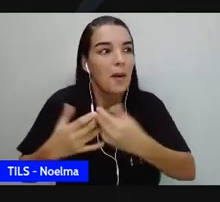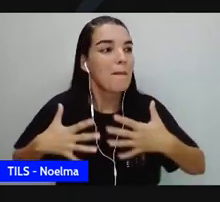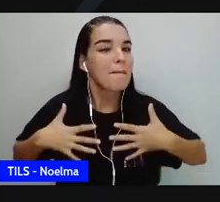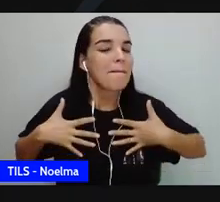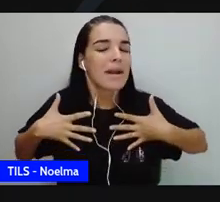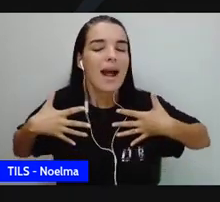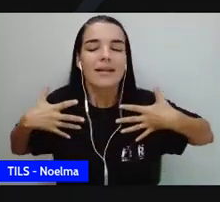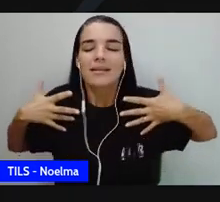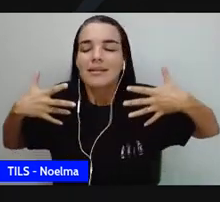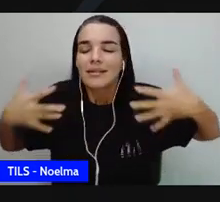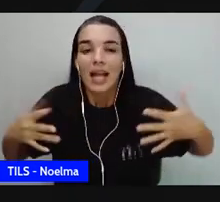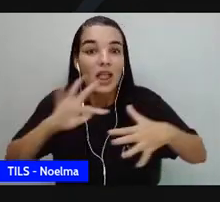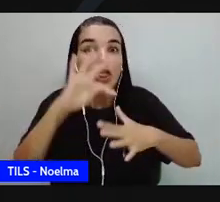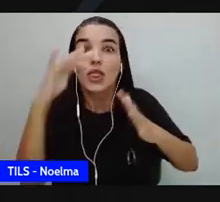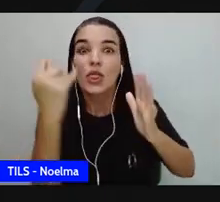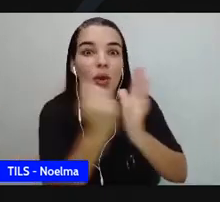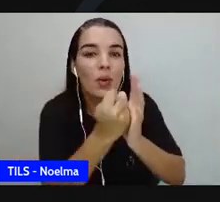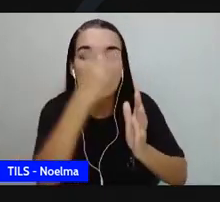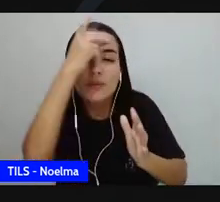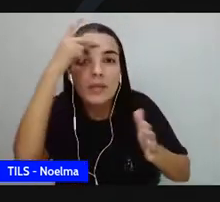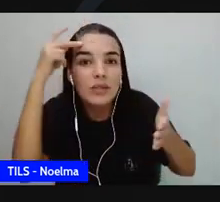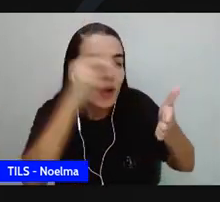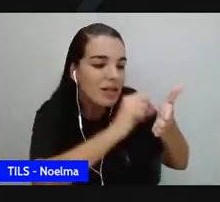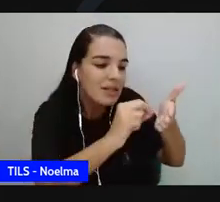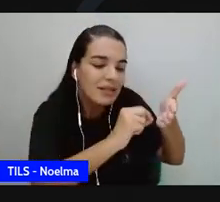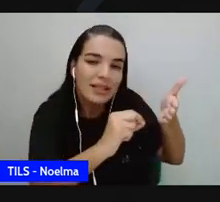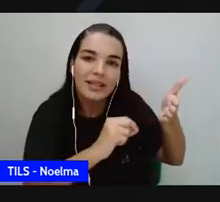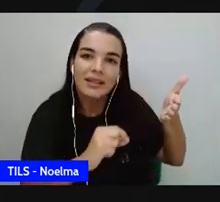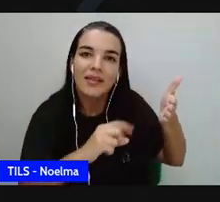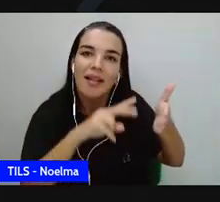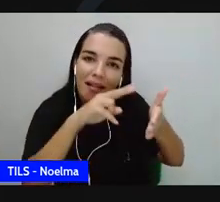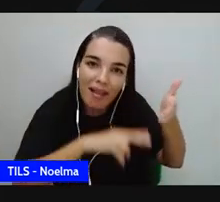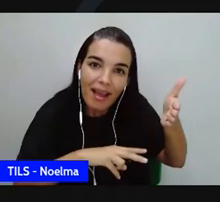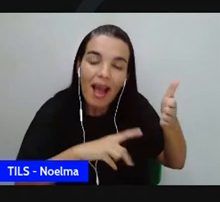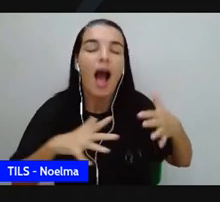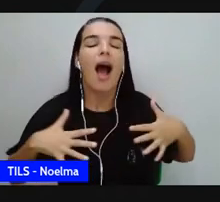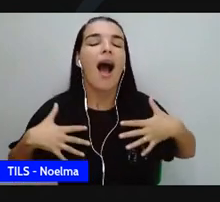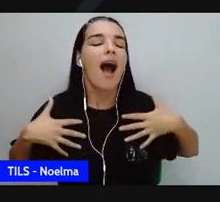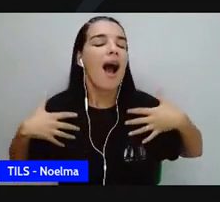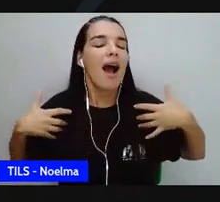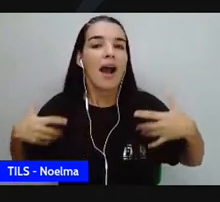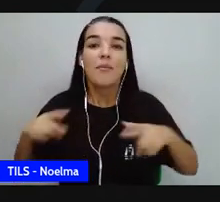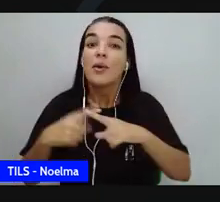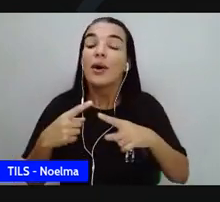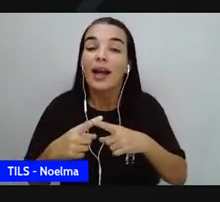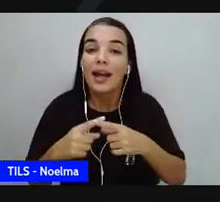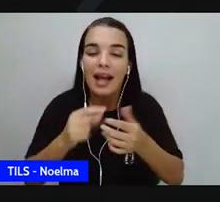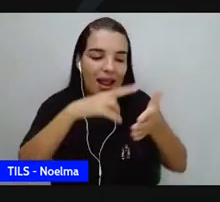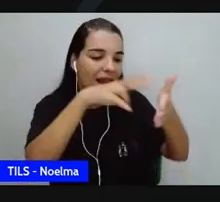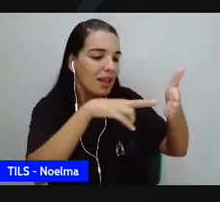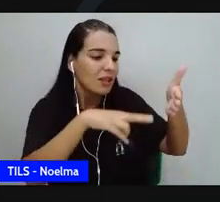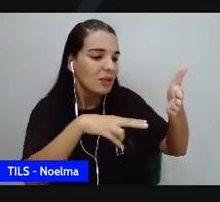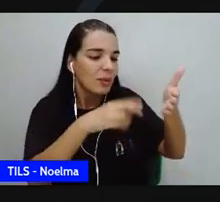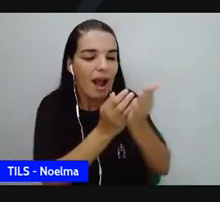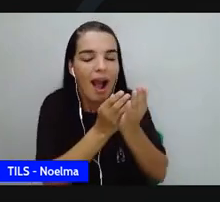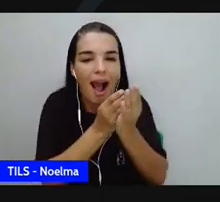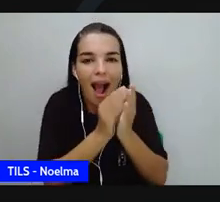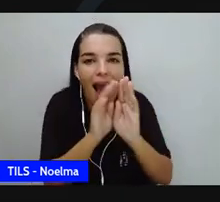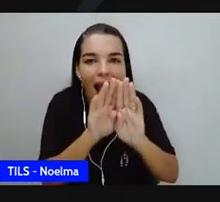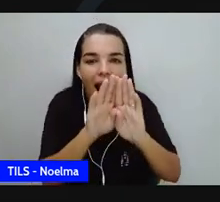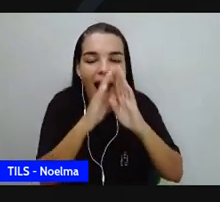pessoas que liam o que ela escrevia. A leitura abre caminho, a leitura